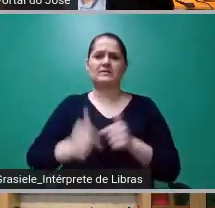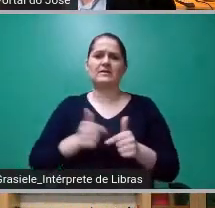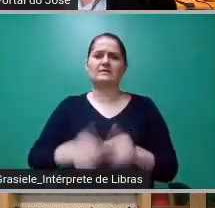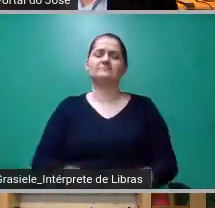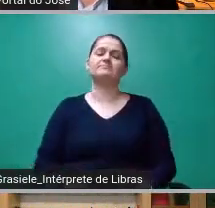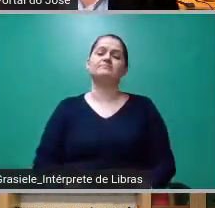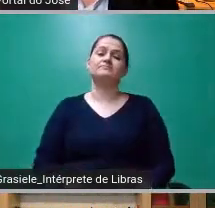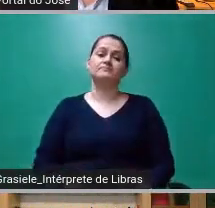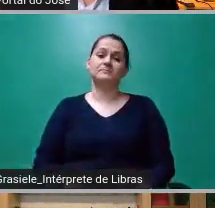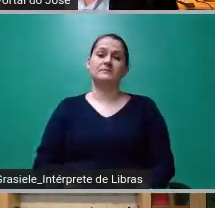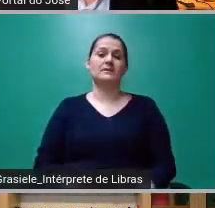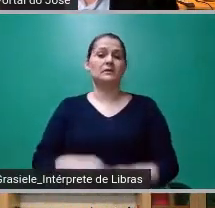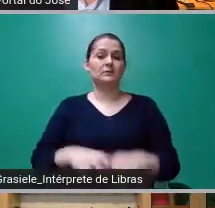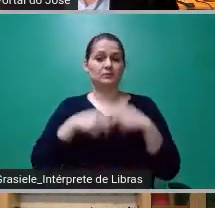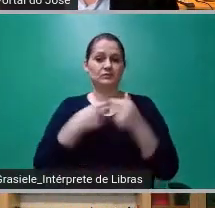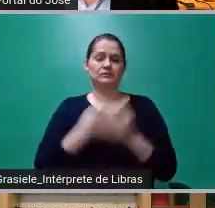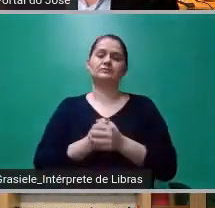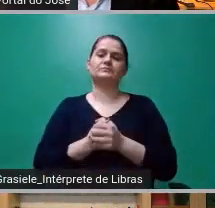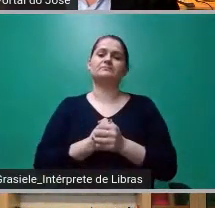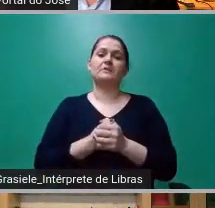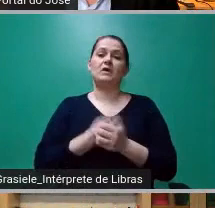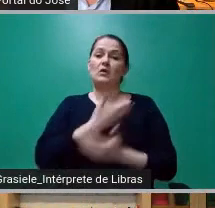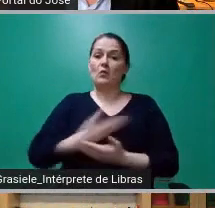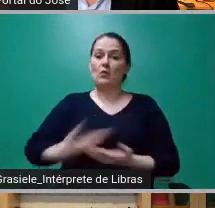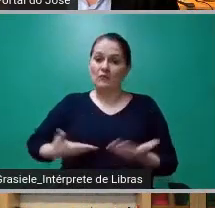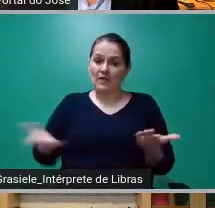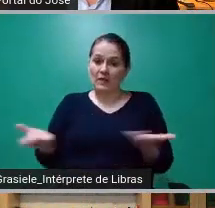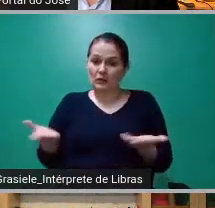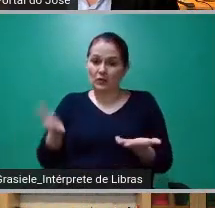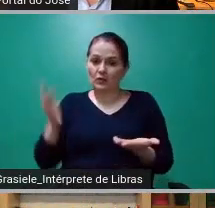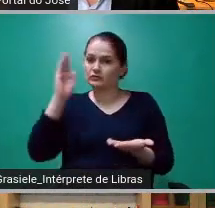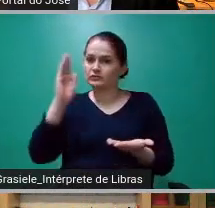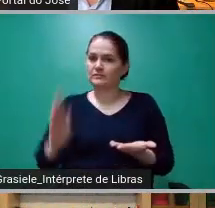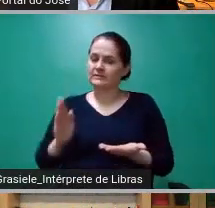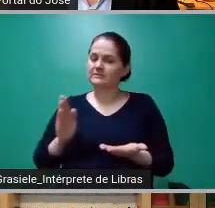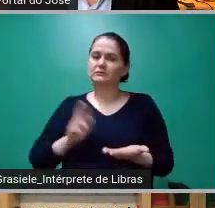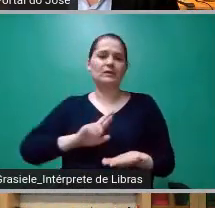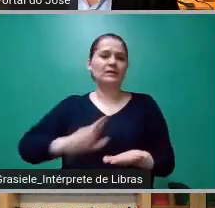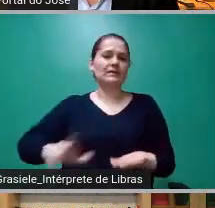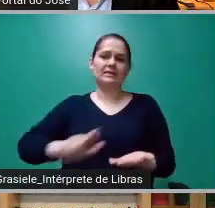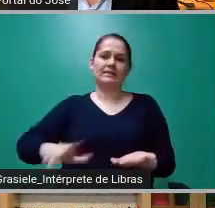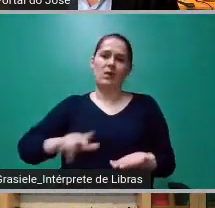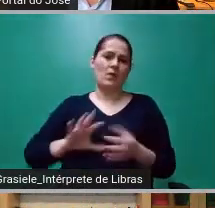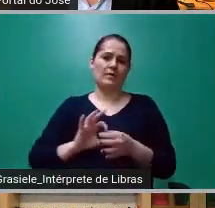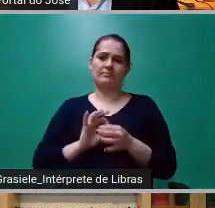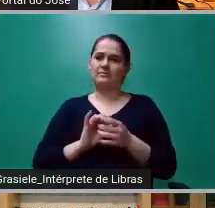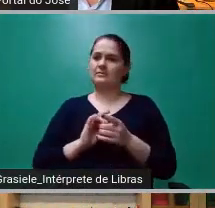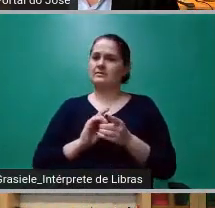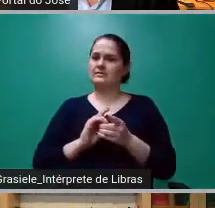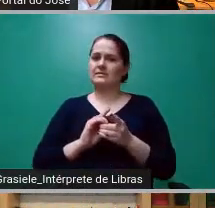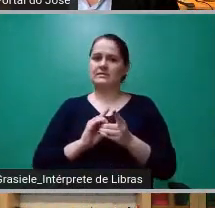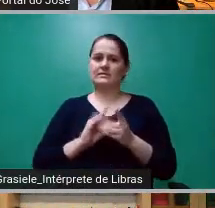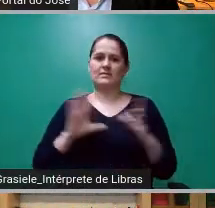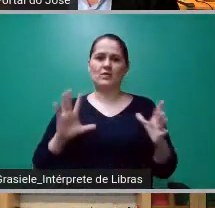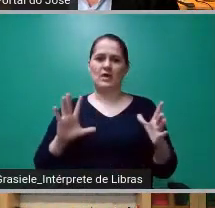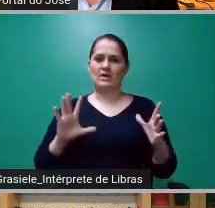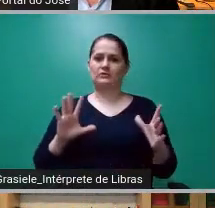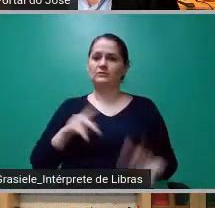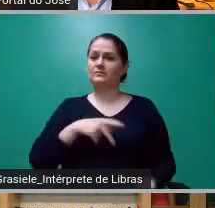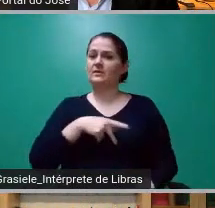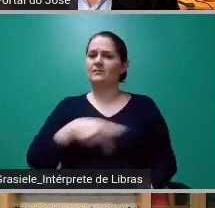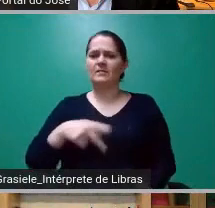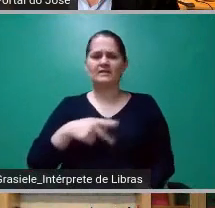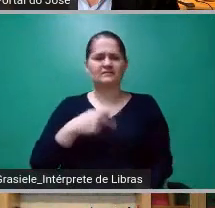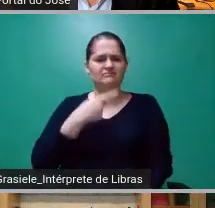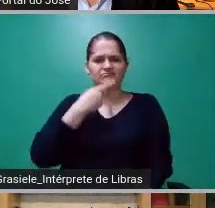Então, assim, o caráter antidemocrático desse governo está muito bem descrito nas ações, nas palavras do próprio presidente, que é um troglodita